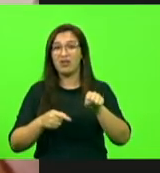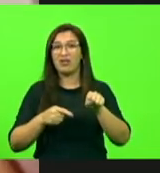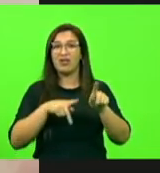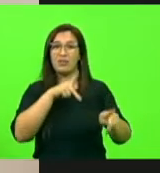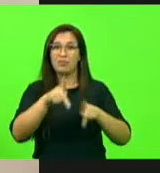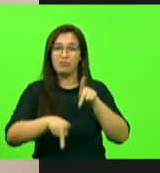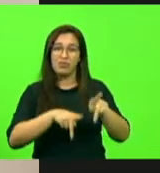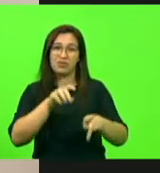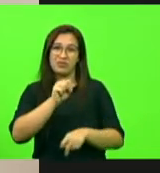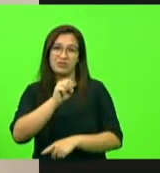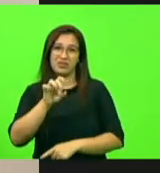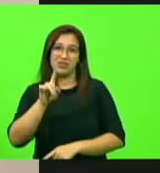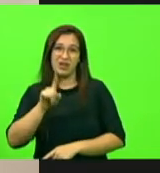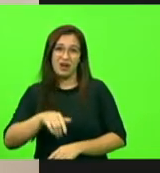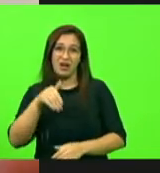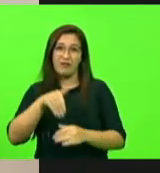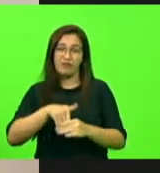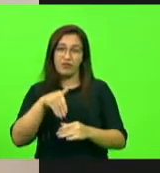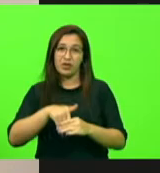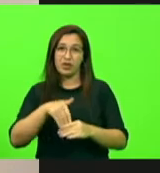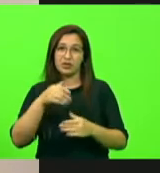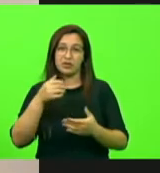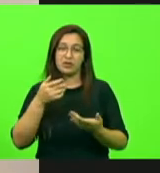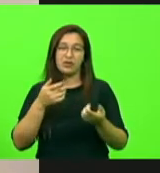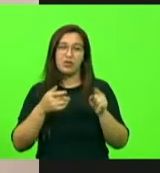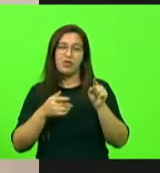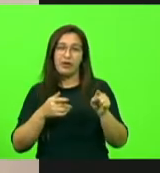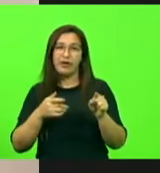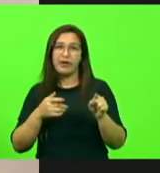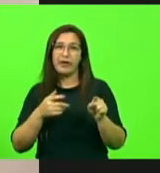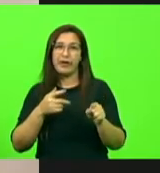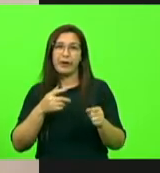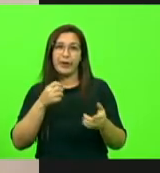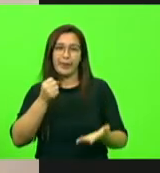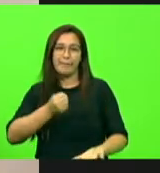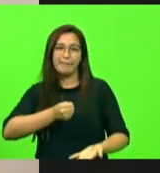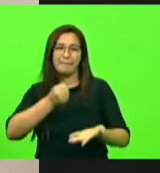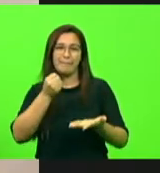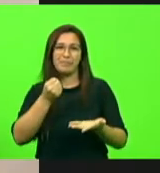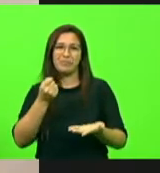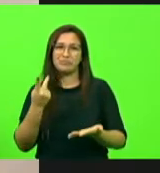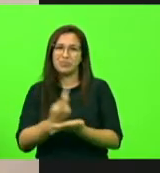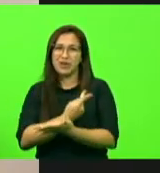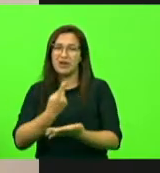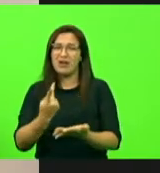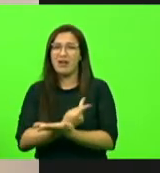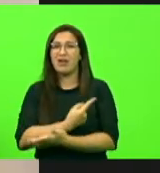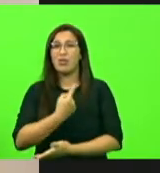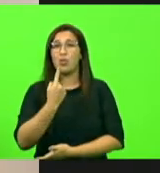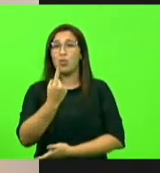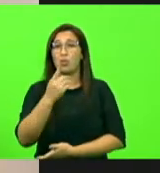que foi a votação daquele pacote imoral da alegria. Um bilhão e trezentos milhões.